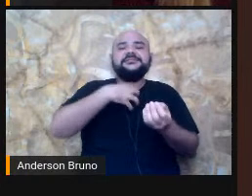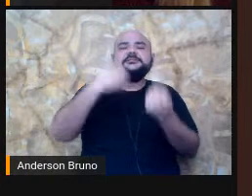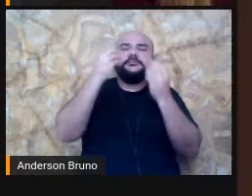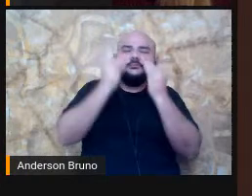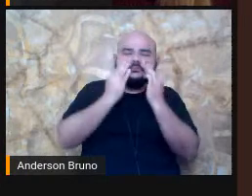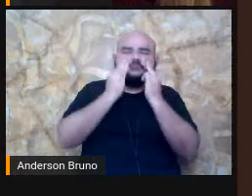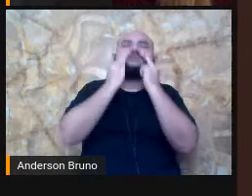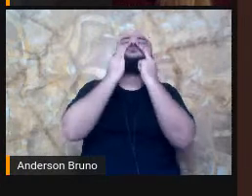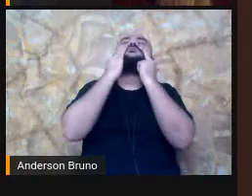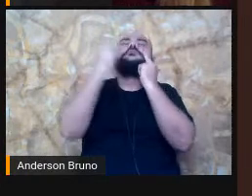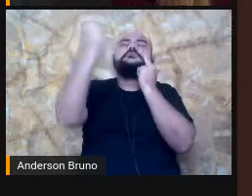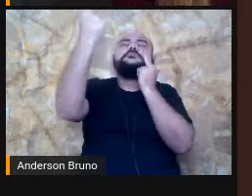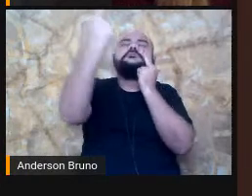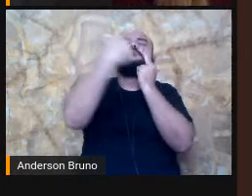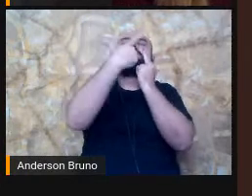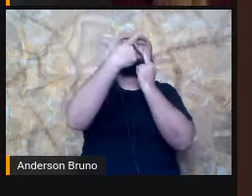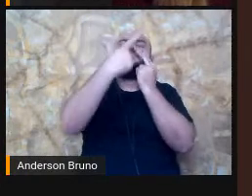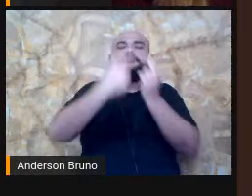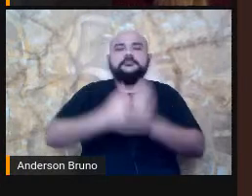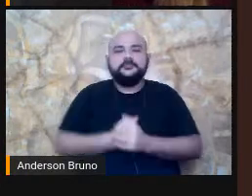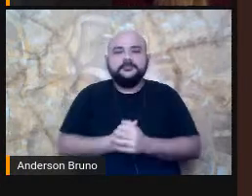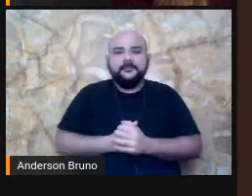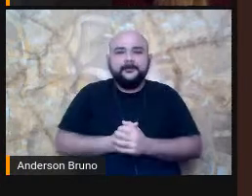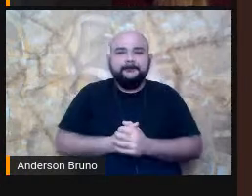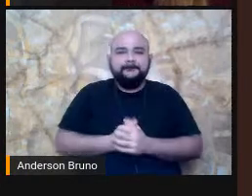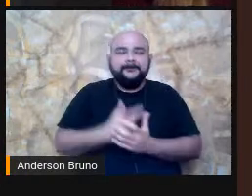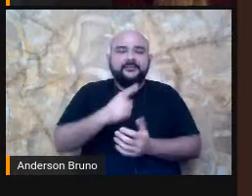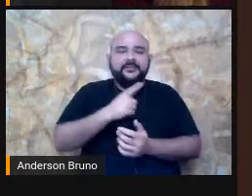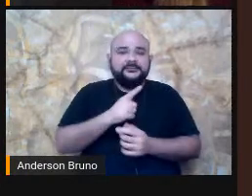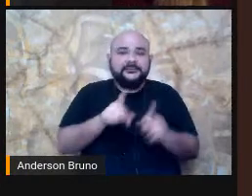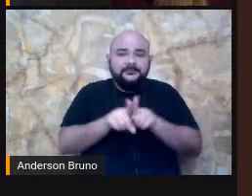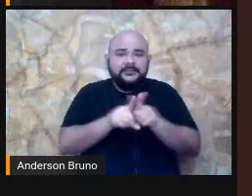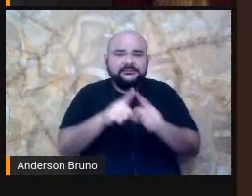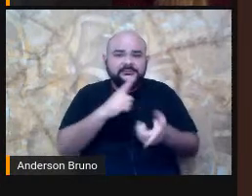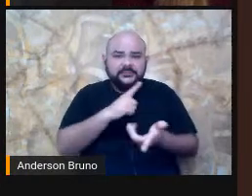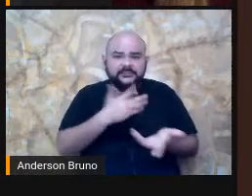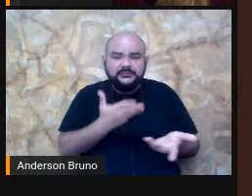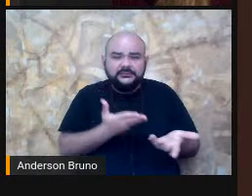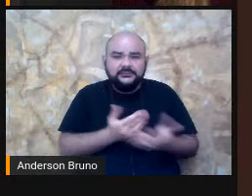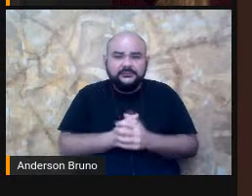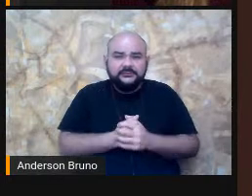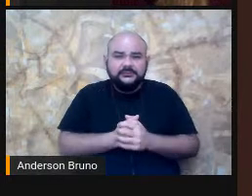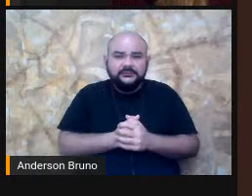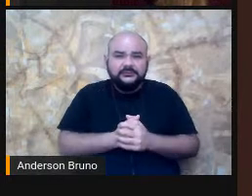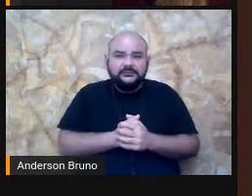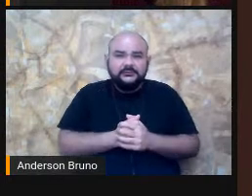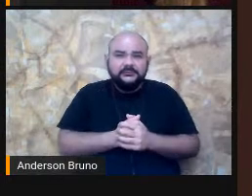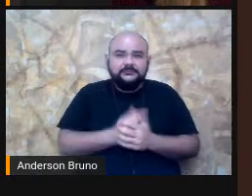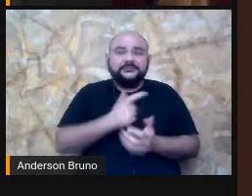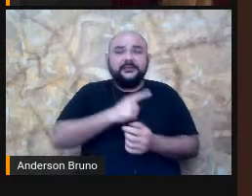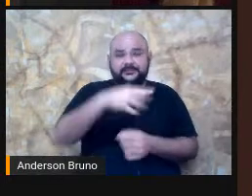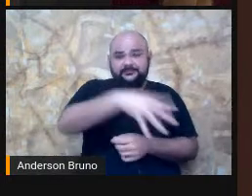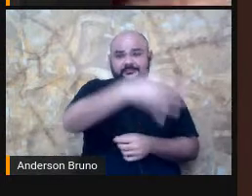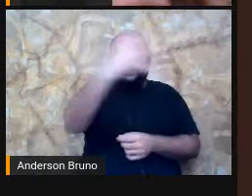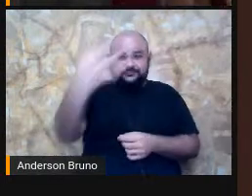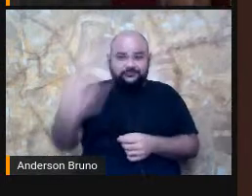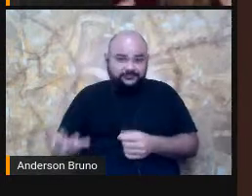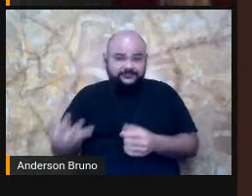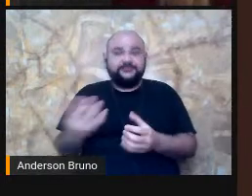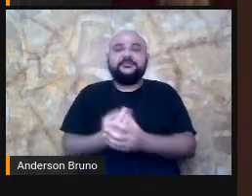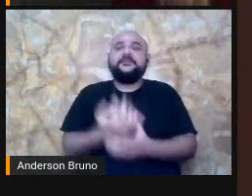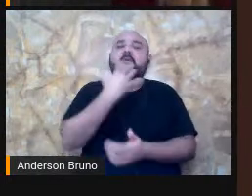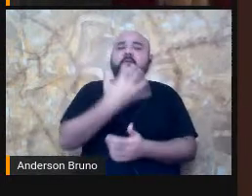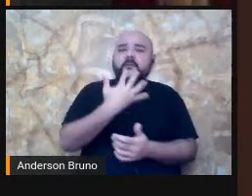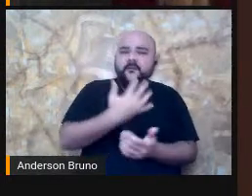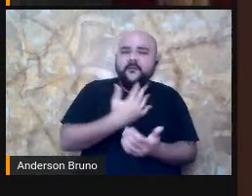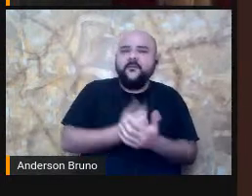de estiagem, aqui a gente tem uma pista de um arco-íris, sinalizando que a chuva